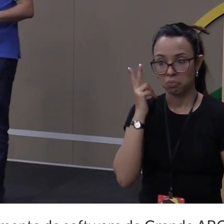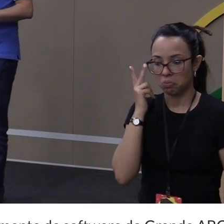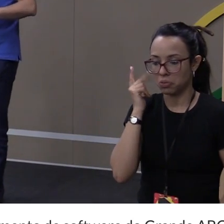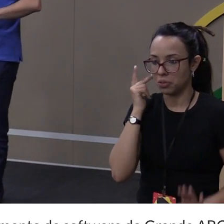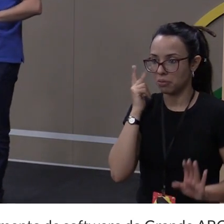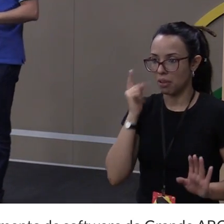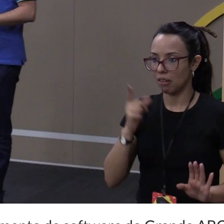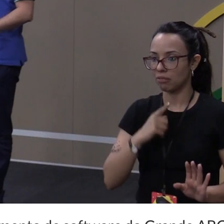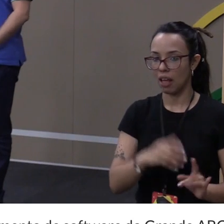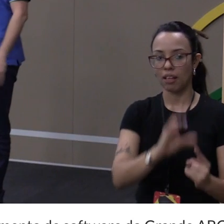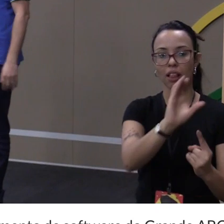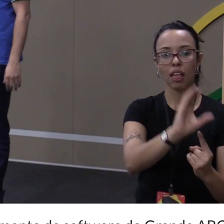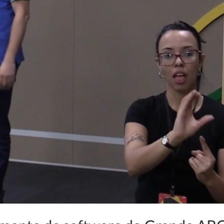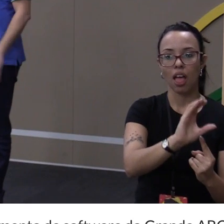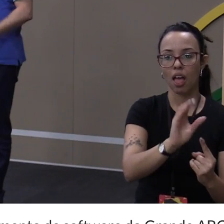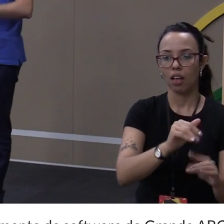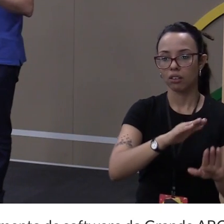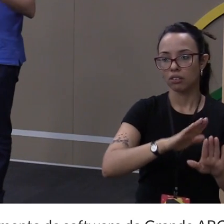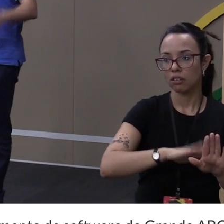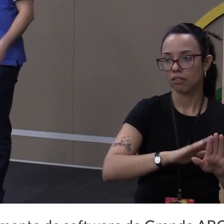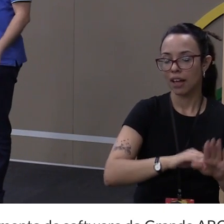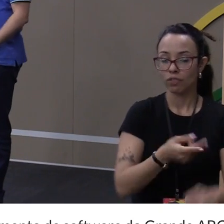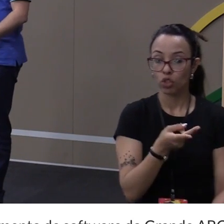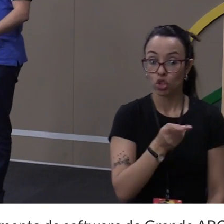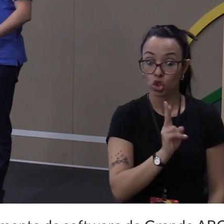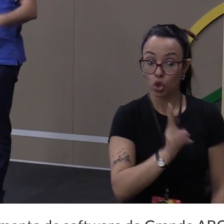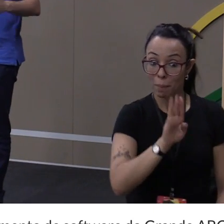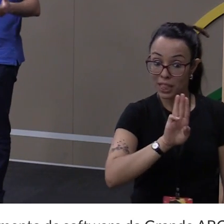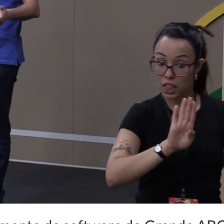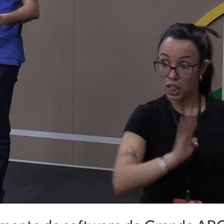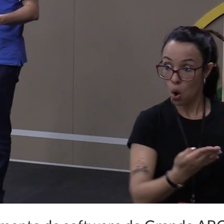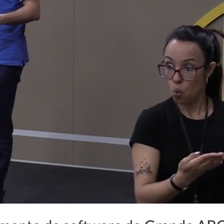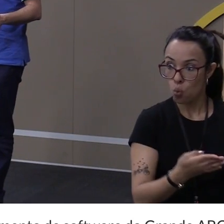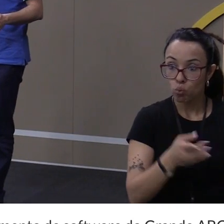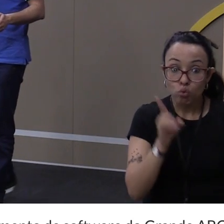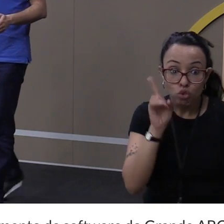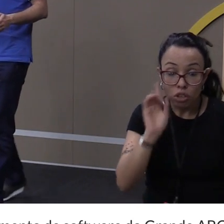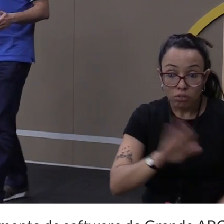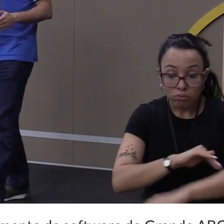gente tem clientes que a gente faz, é dois milhões de requests por dia.